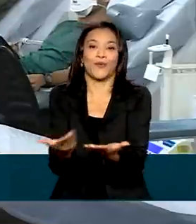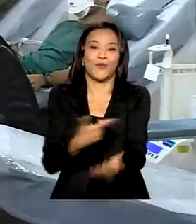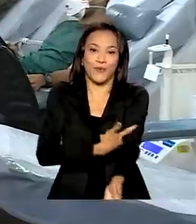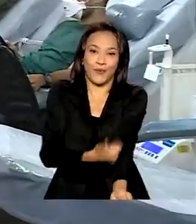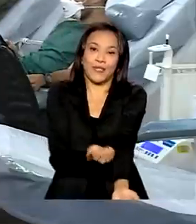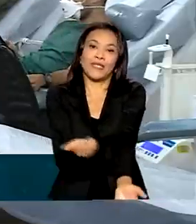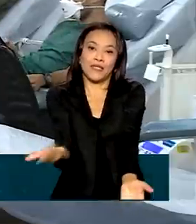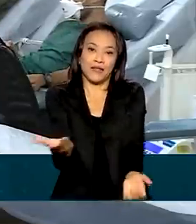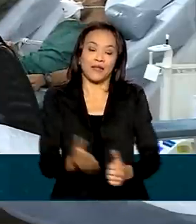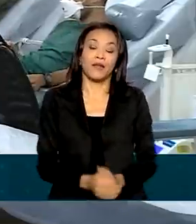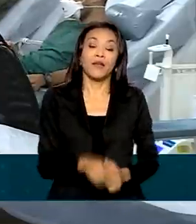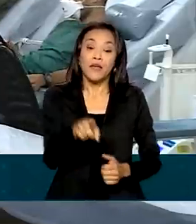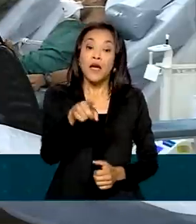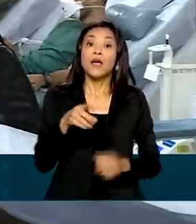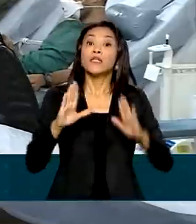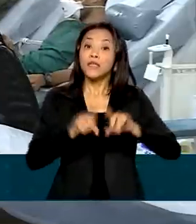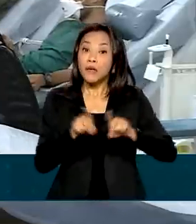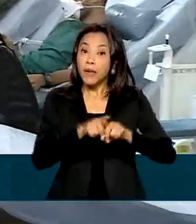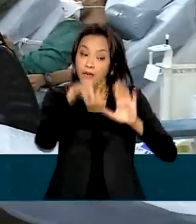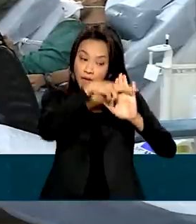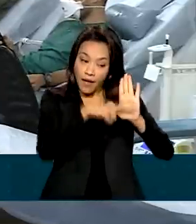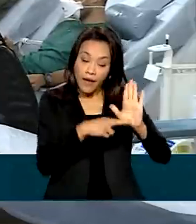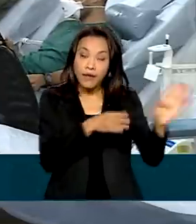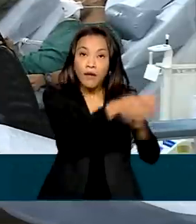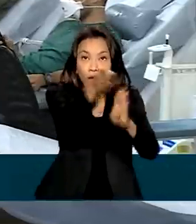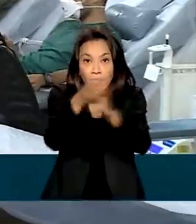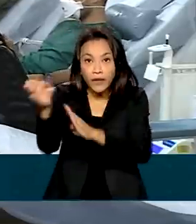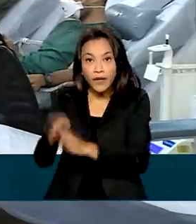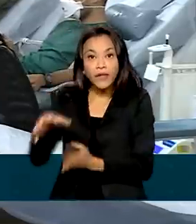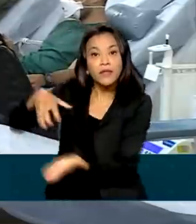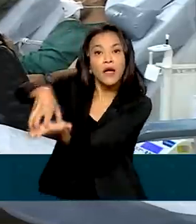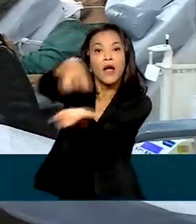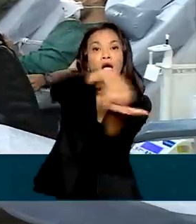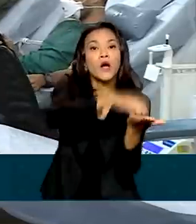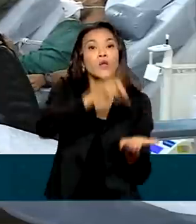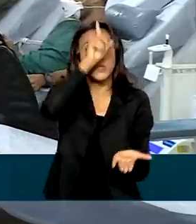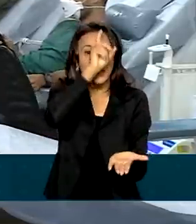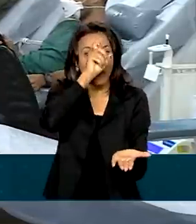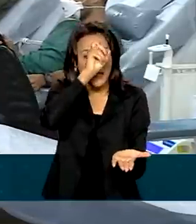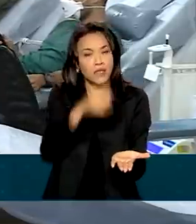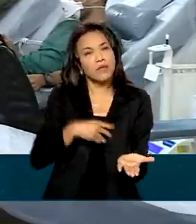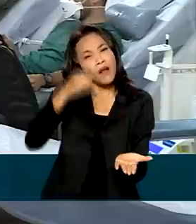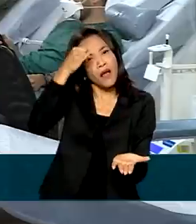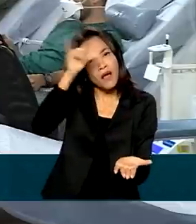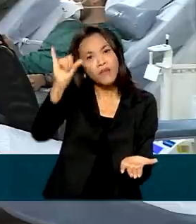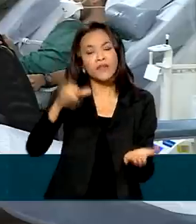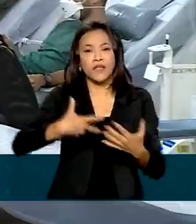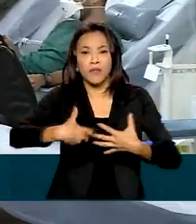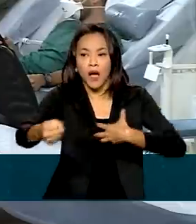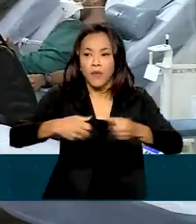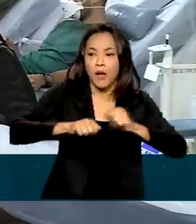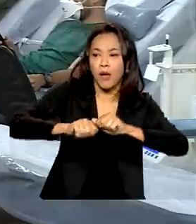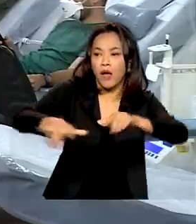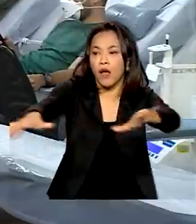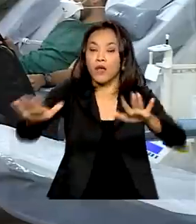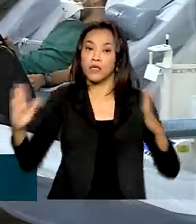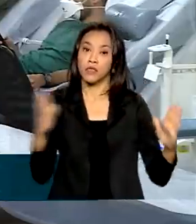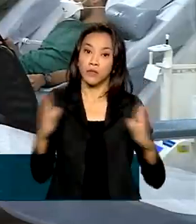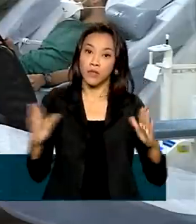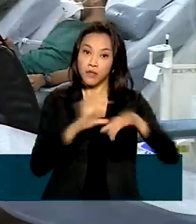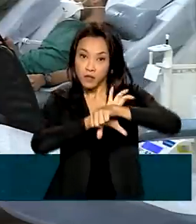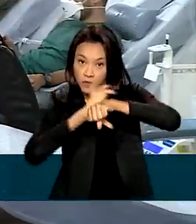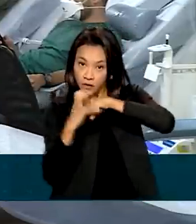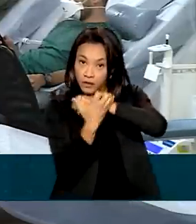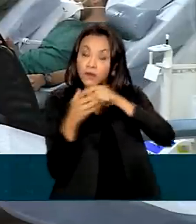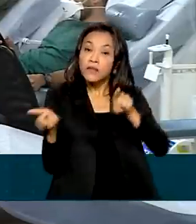orienta os hemocentros a intensificarem as medidas de proteção para evitar contaminação durante a pandemia. Além disso, é